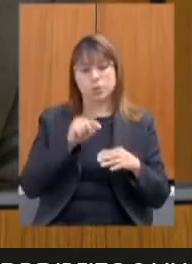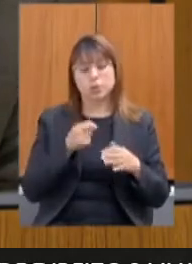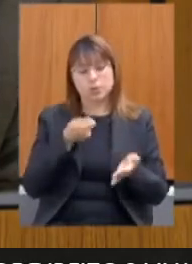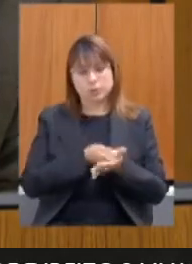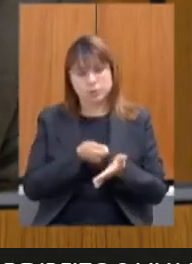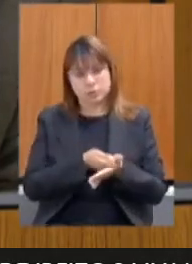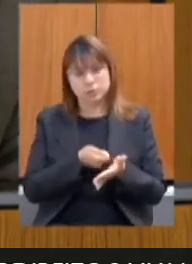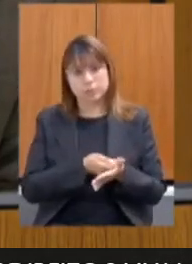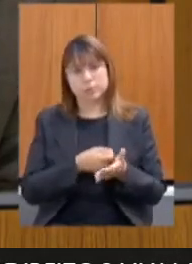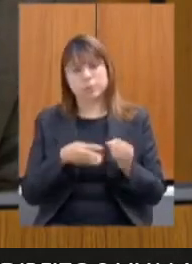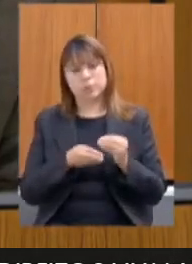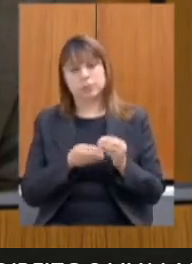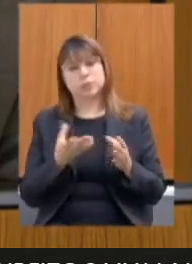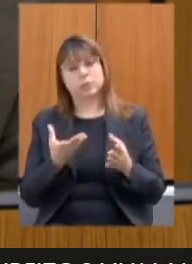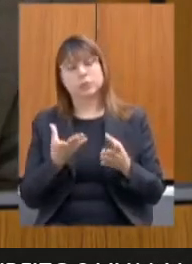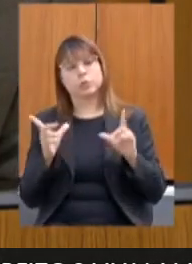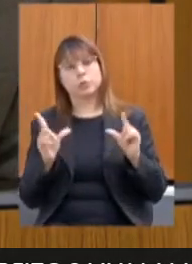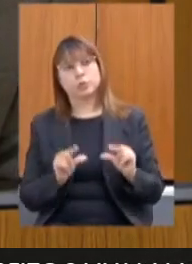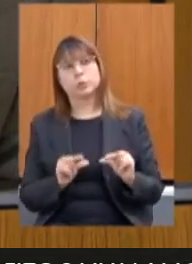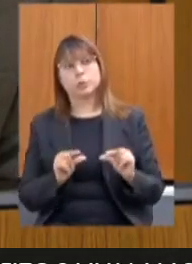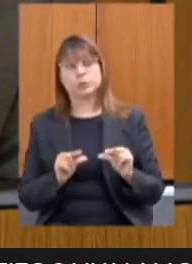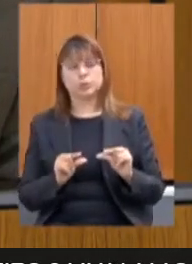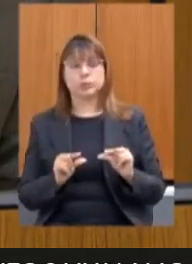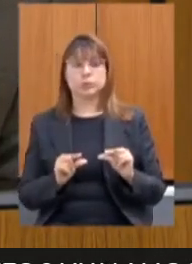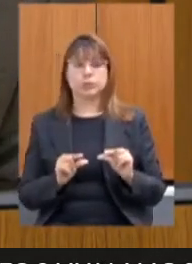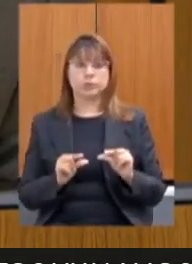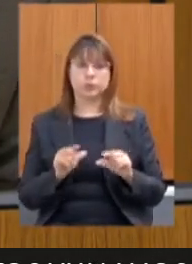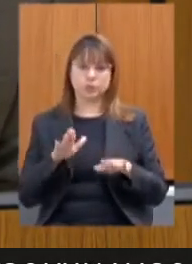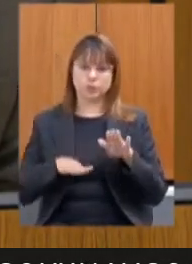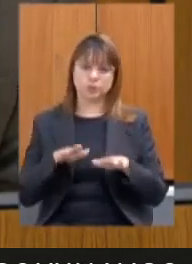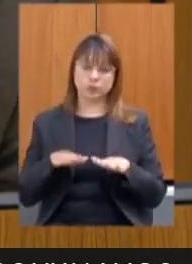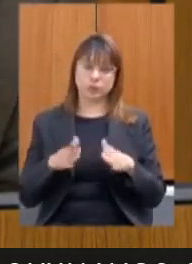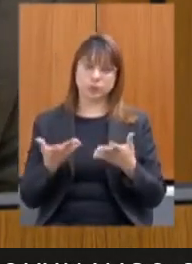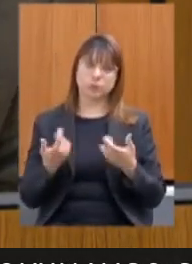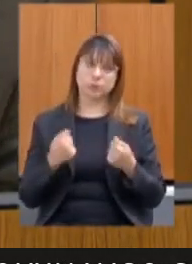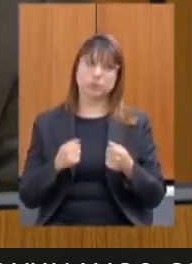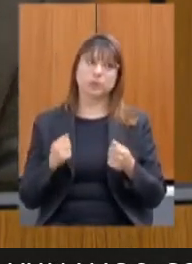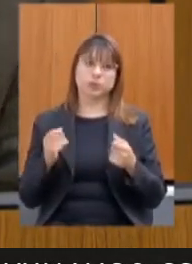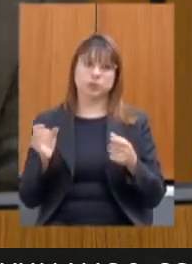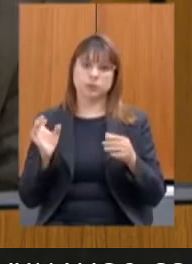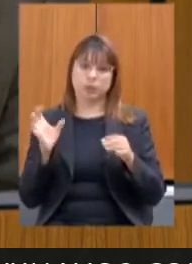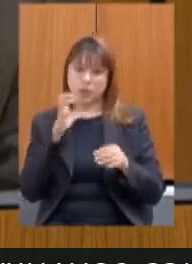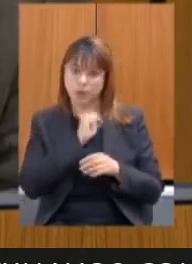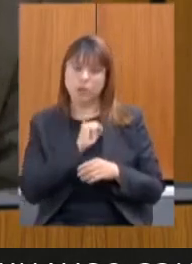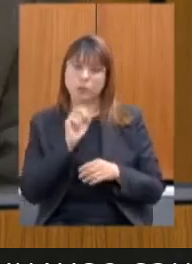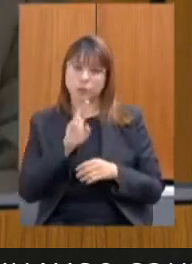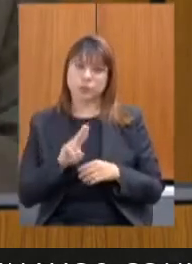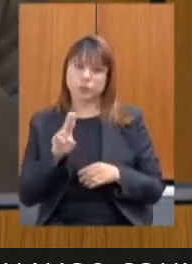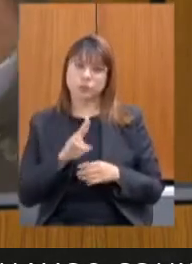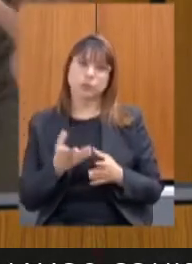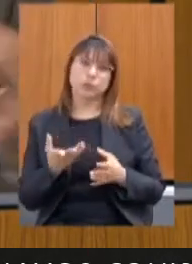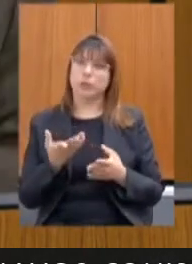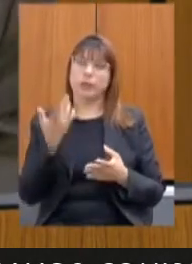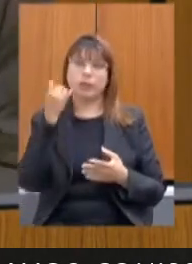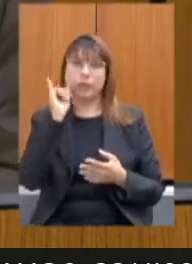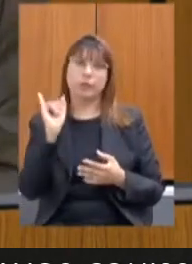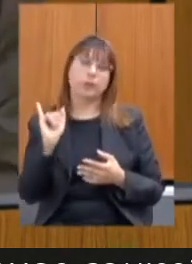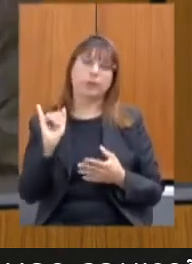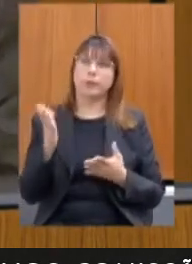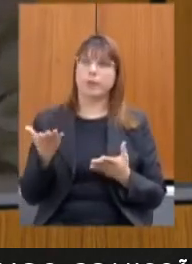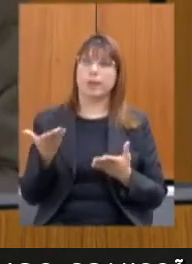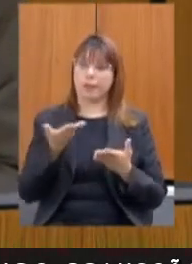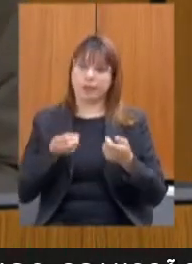diminuem muito questões que tem que acabar de qualquer jeito de barganhas e